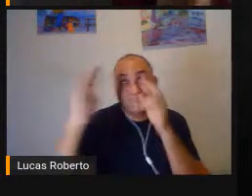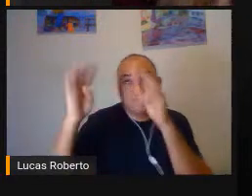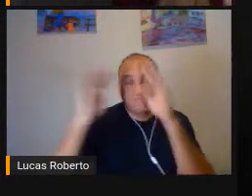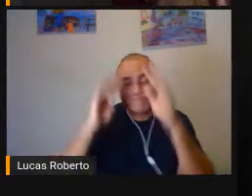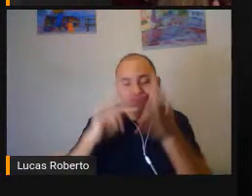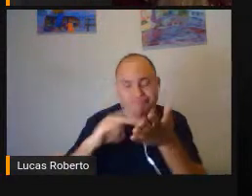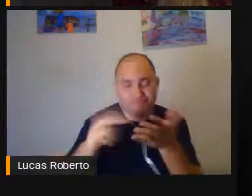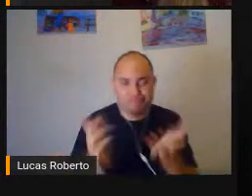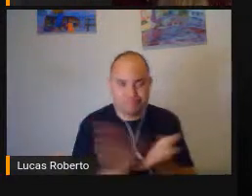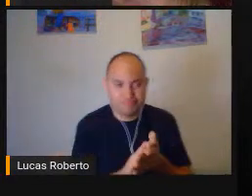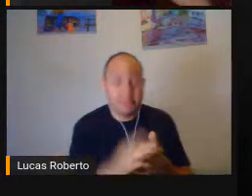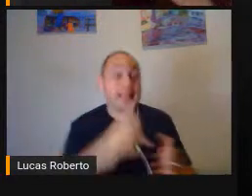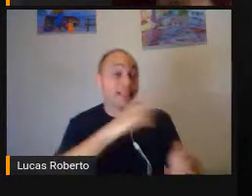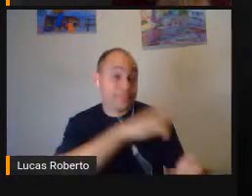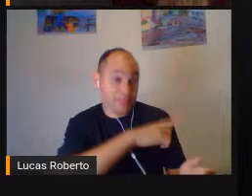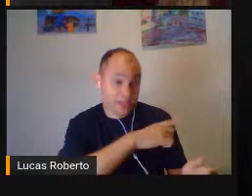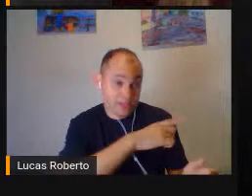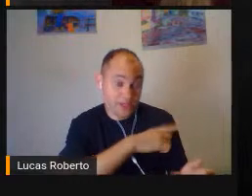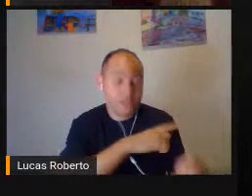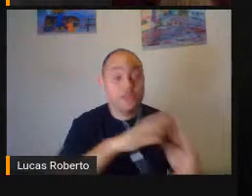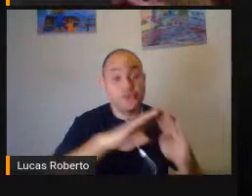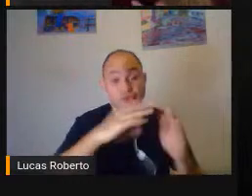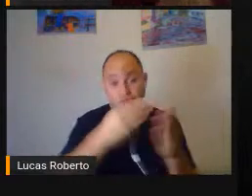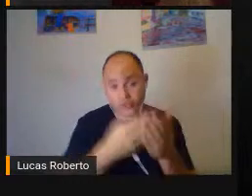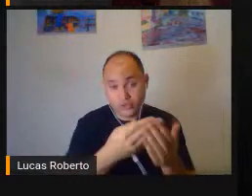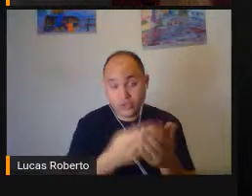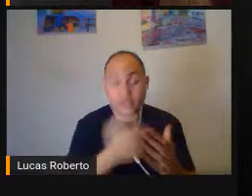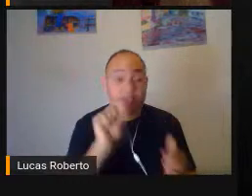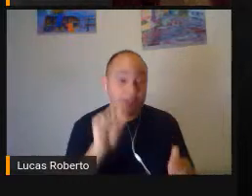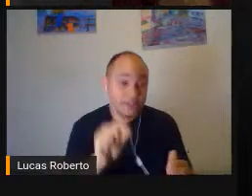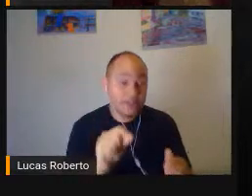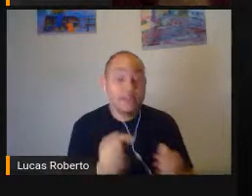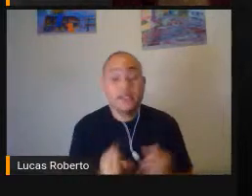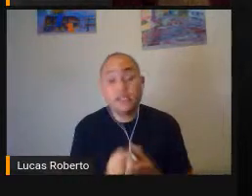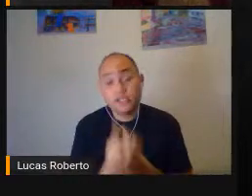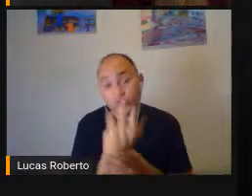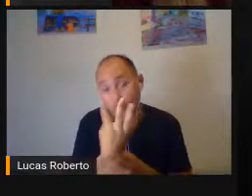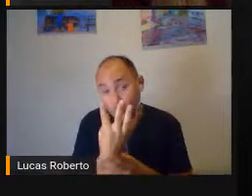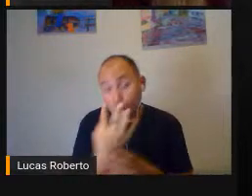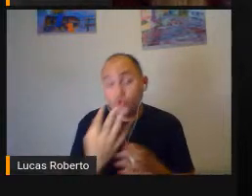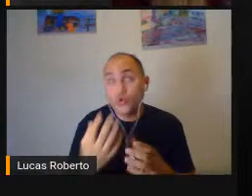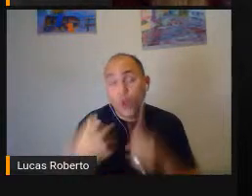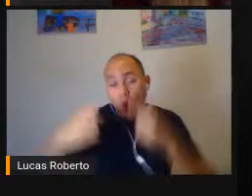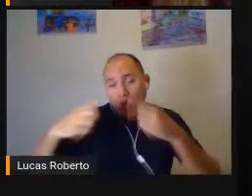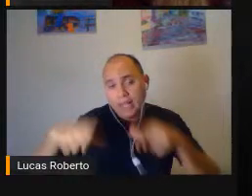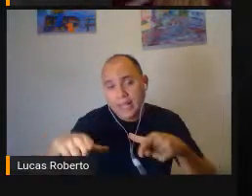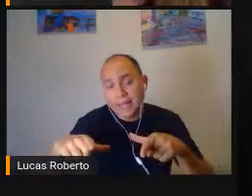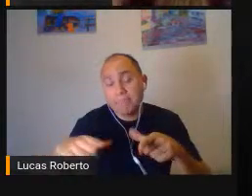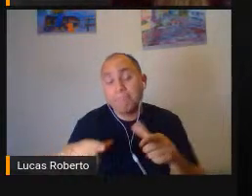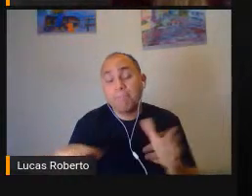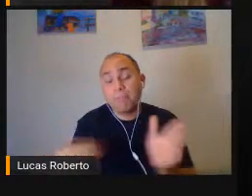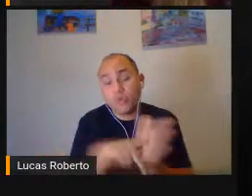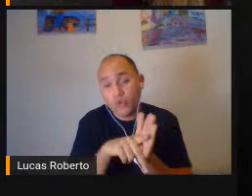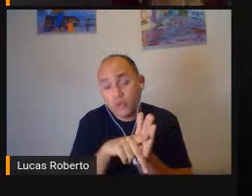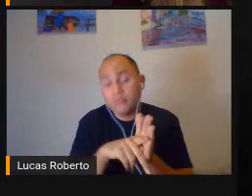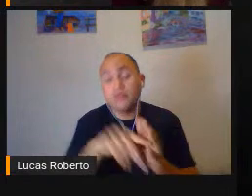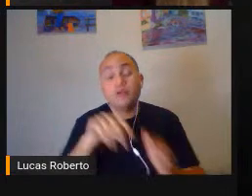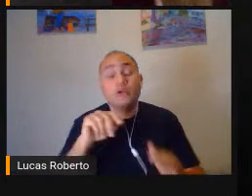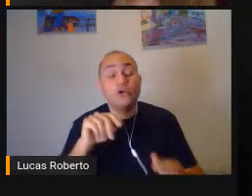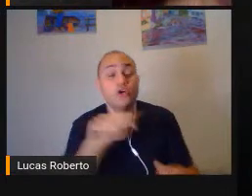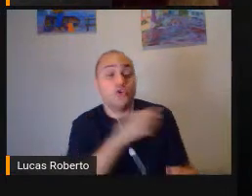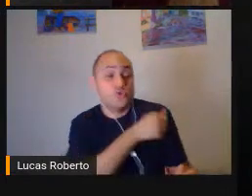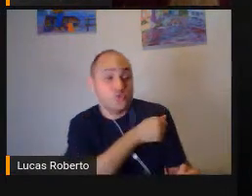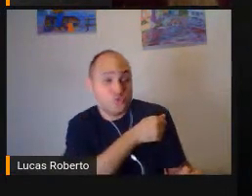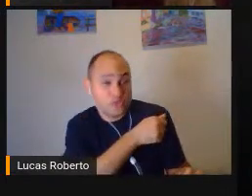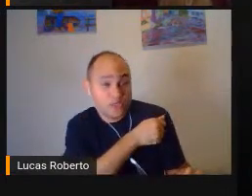próprio estúdio De uma maneira Mais simples Mas fizeram O próprio estúdio Para que os estudantes Gravassem livros